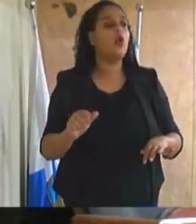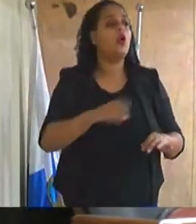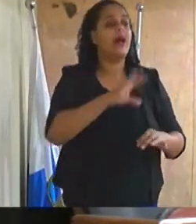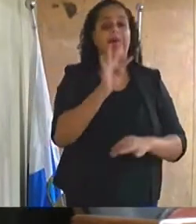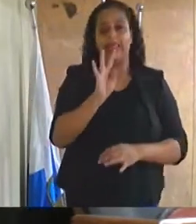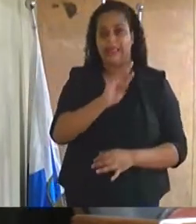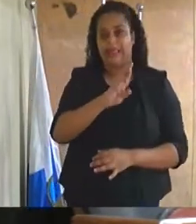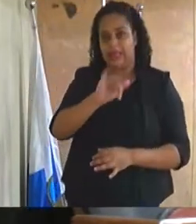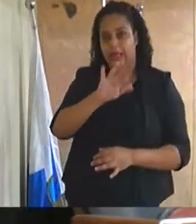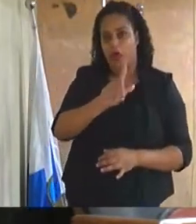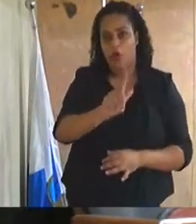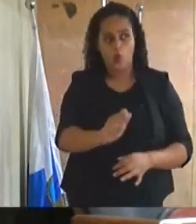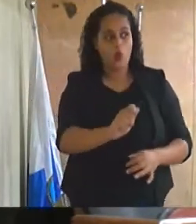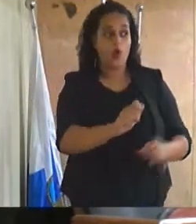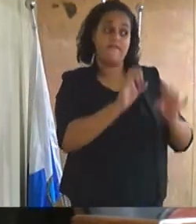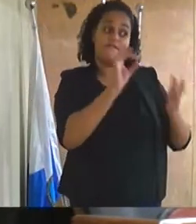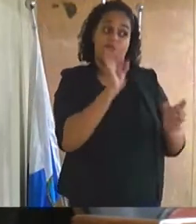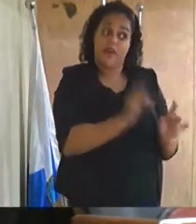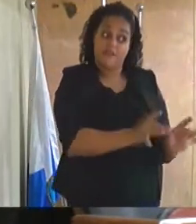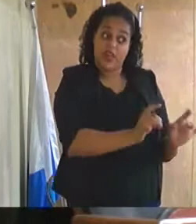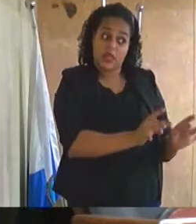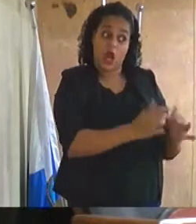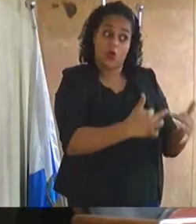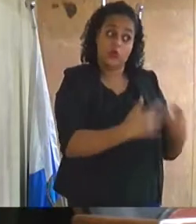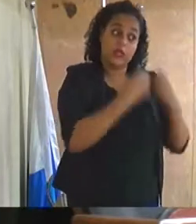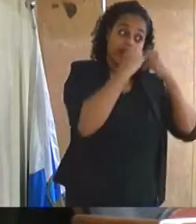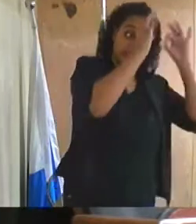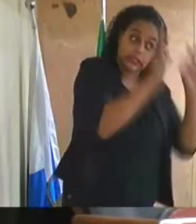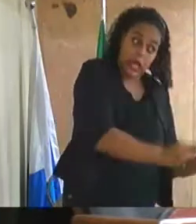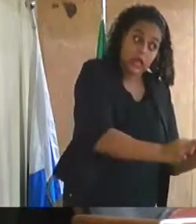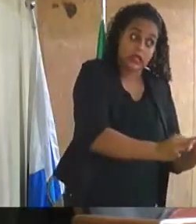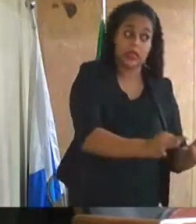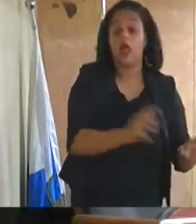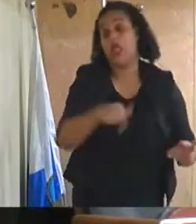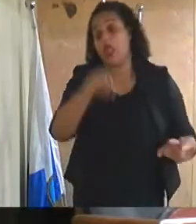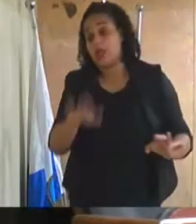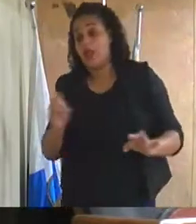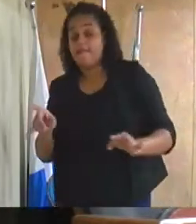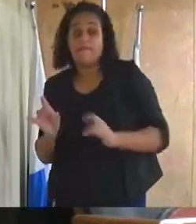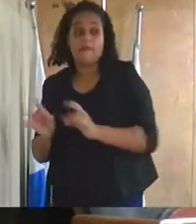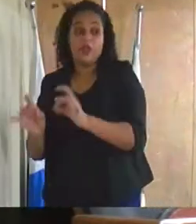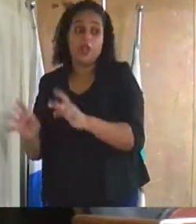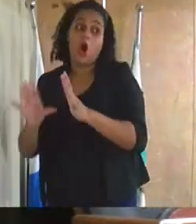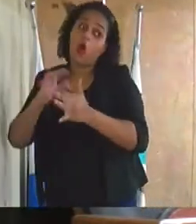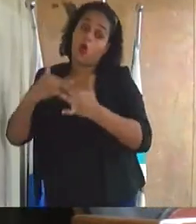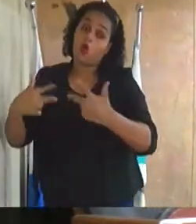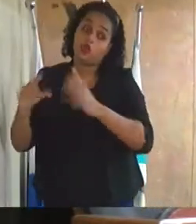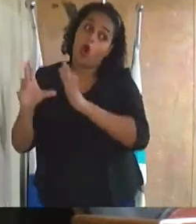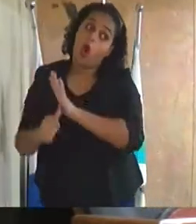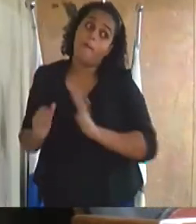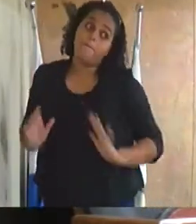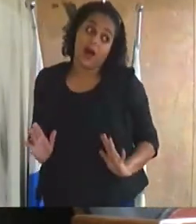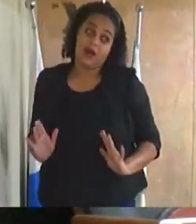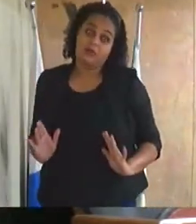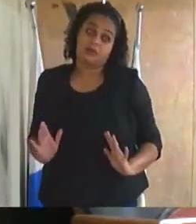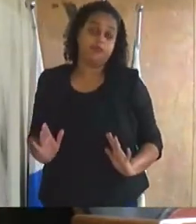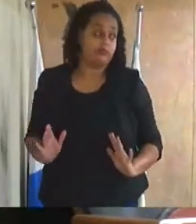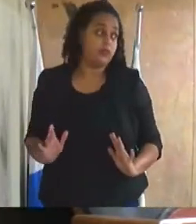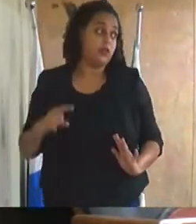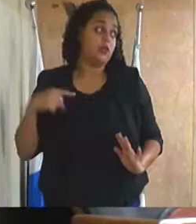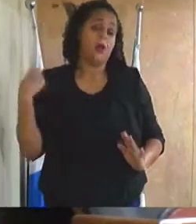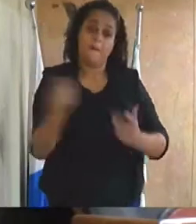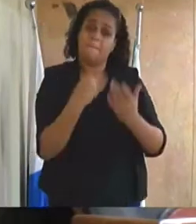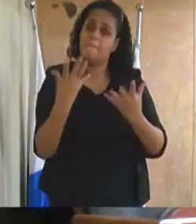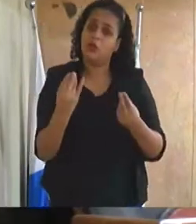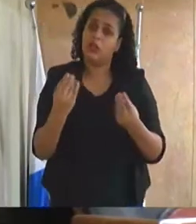uma coisa lícita e de quem vai vender uma coisa ilícita ali. E quem vende ilicitamente ali são